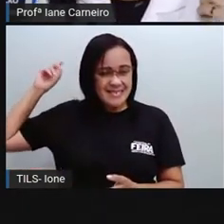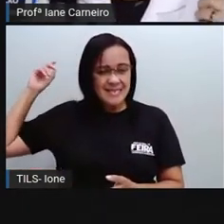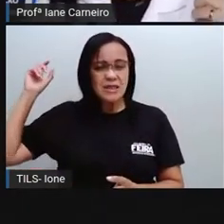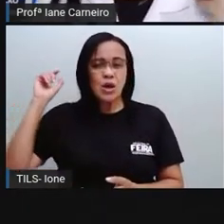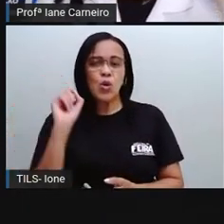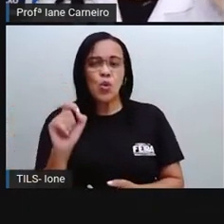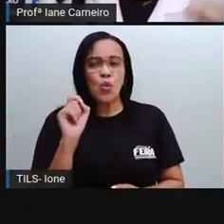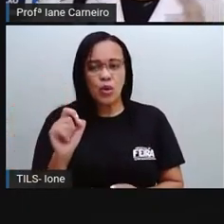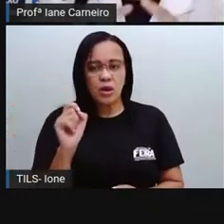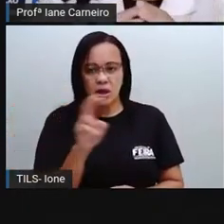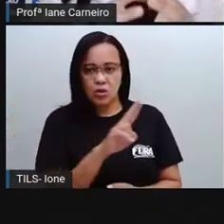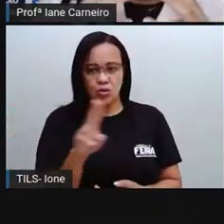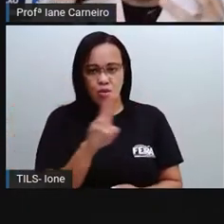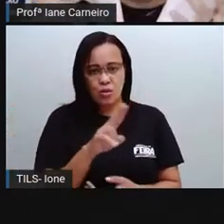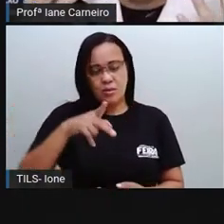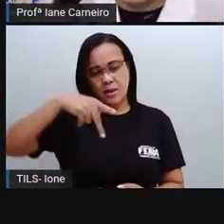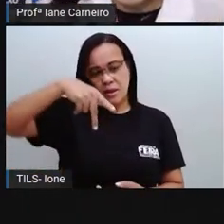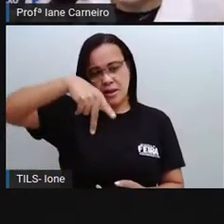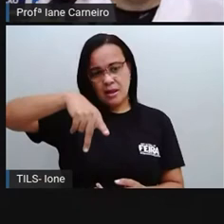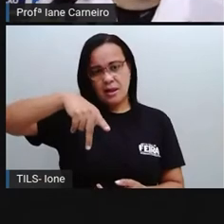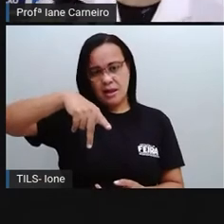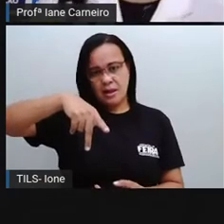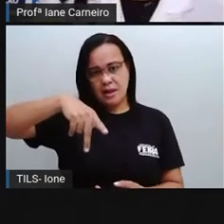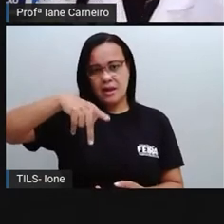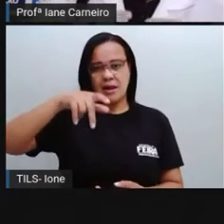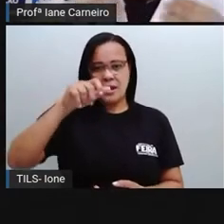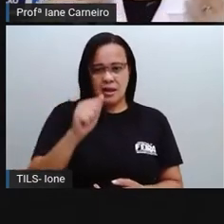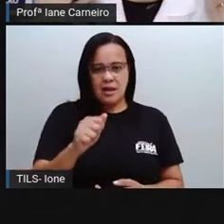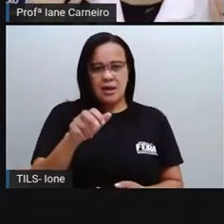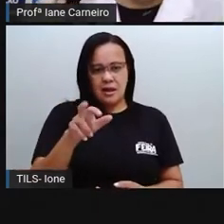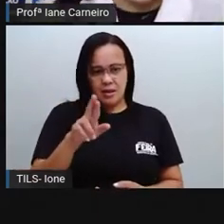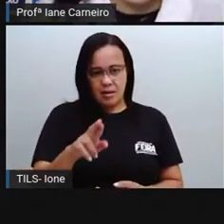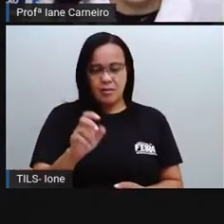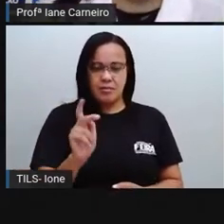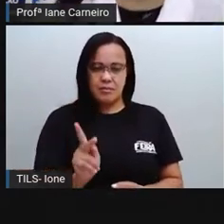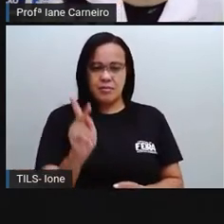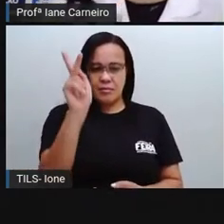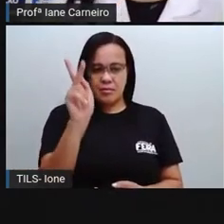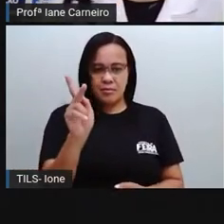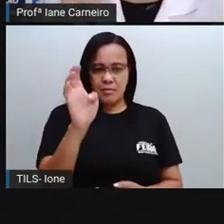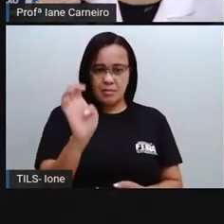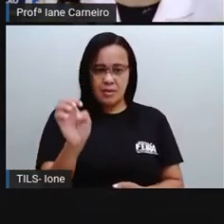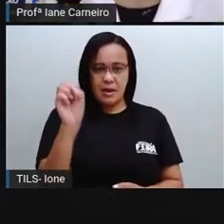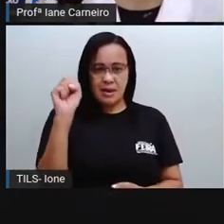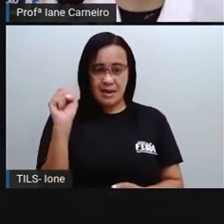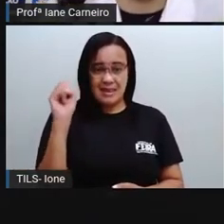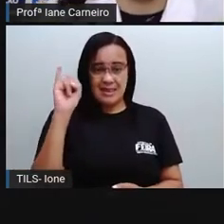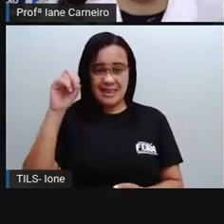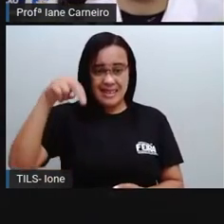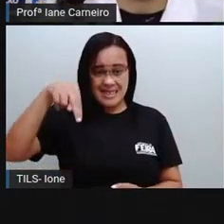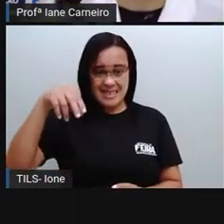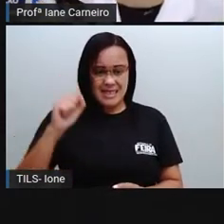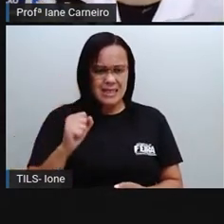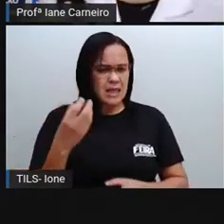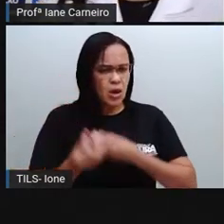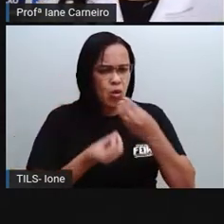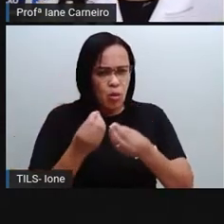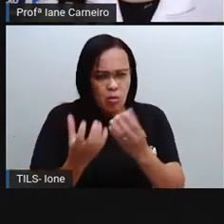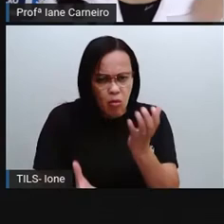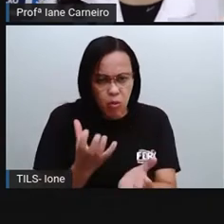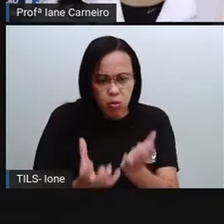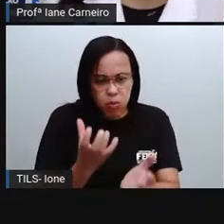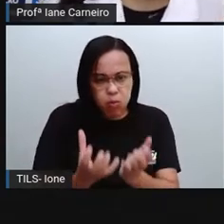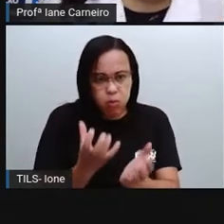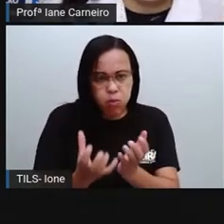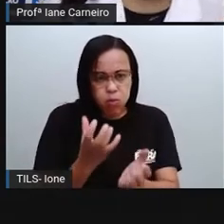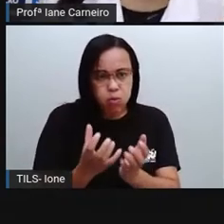E, quando ele era aquecido, ele podia ser moldado das mais diferentes formas. E aí,